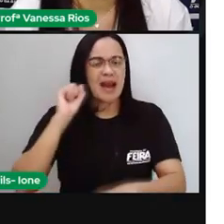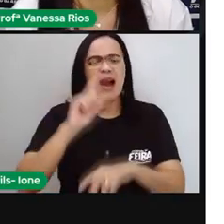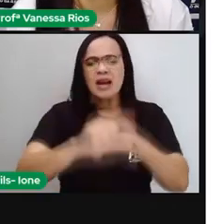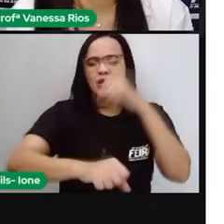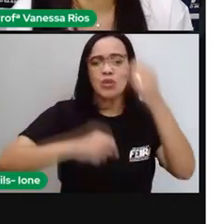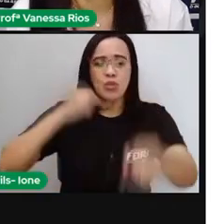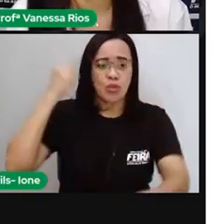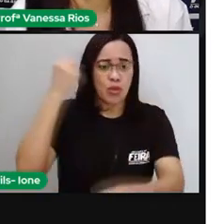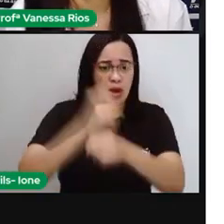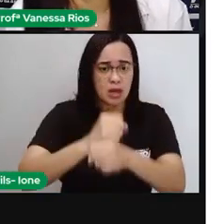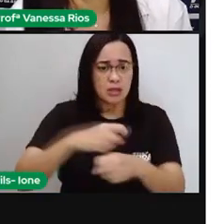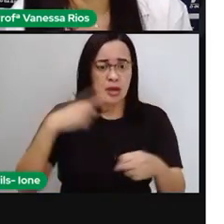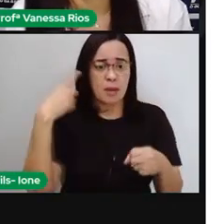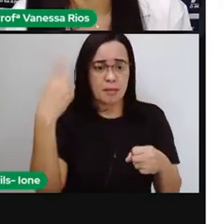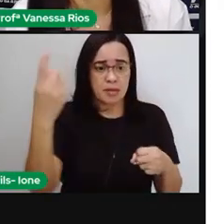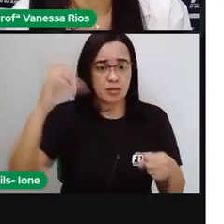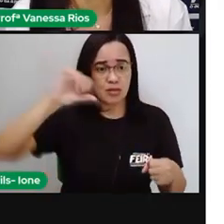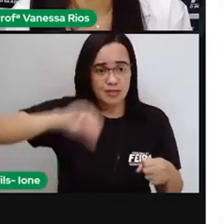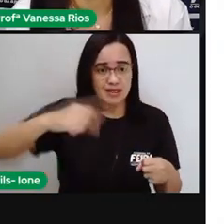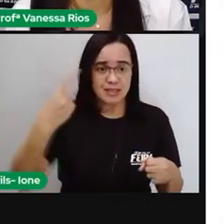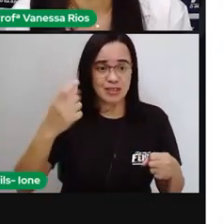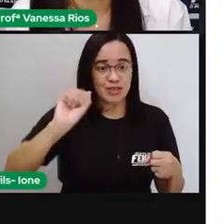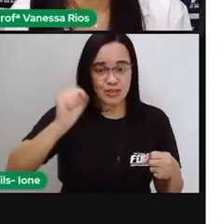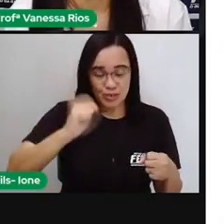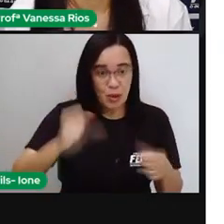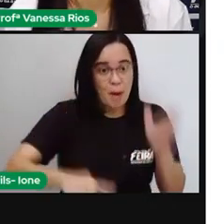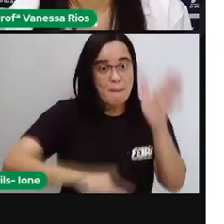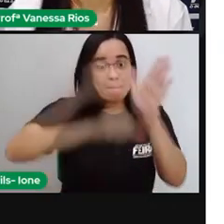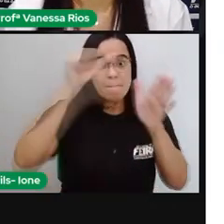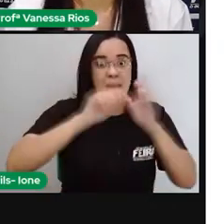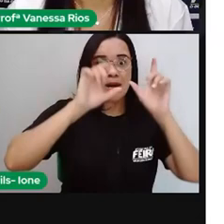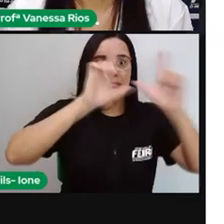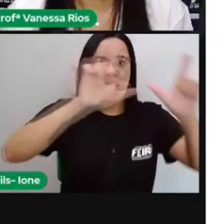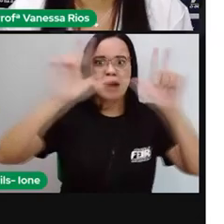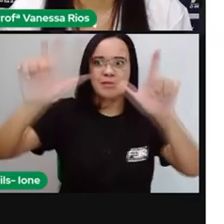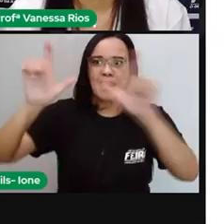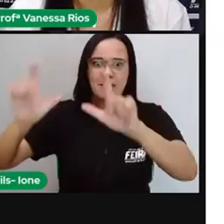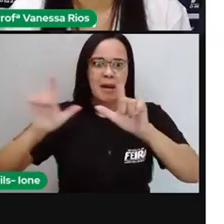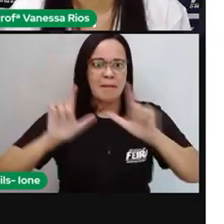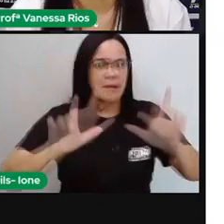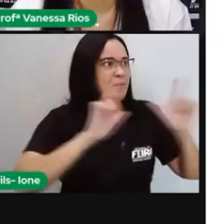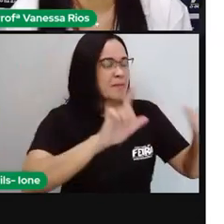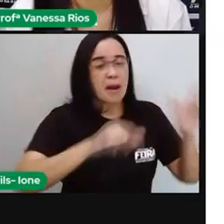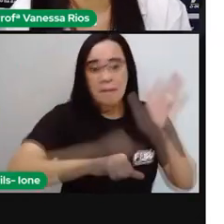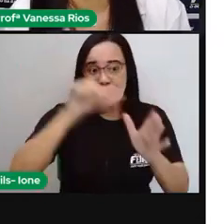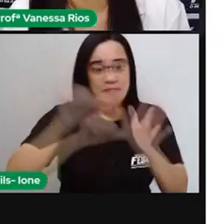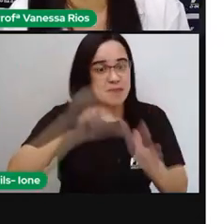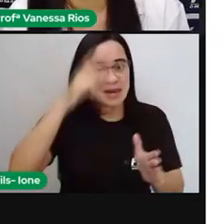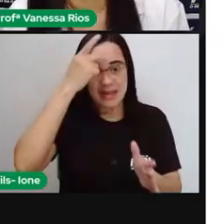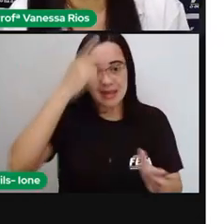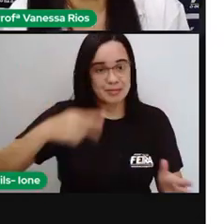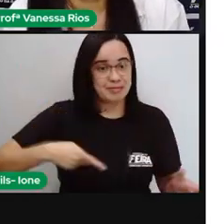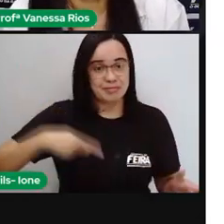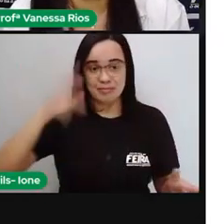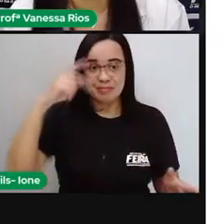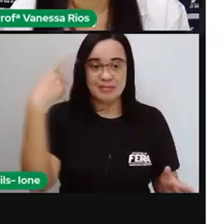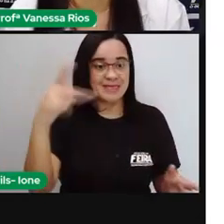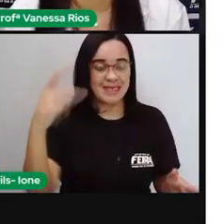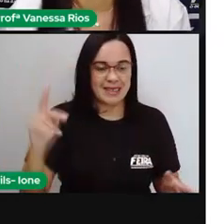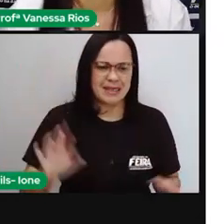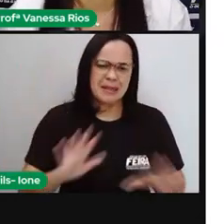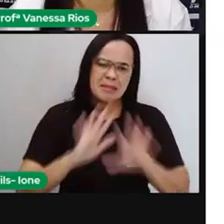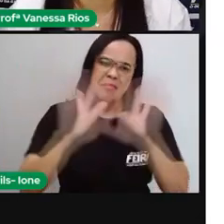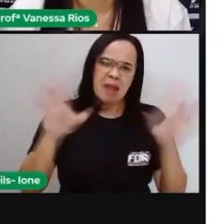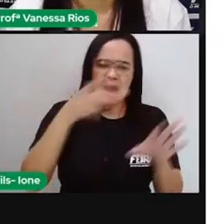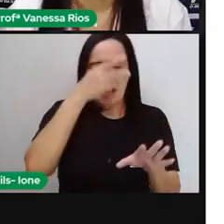ele realizou a sua primeira exposição individual, mas essa amostra, ela não foi bem aceita pelo público. Então